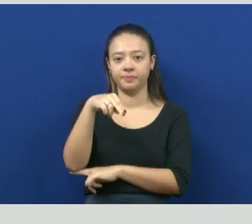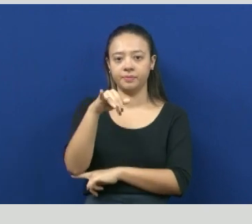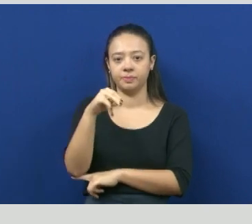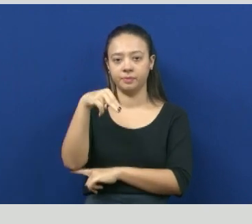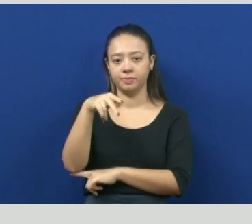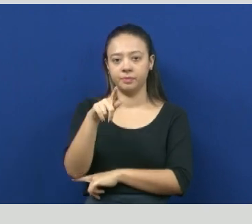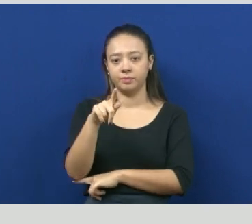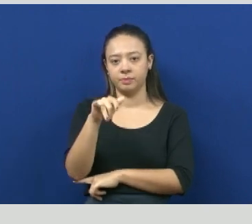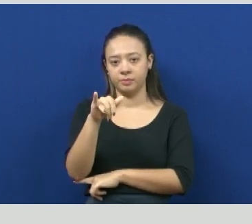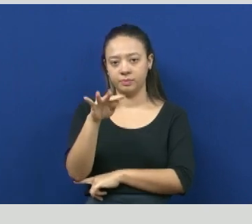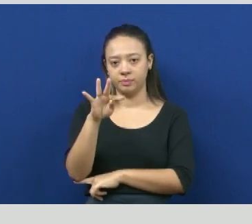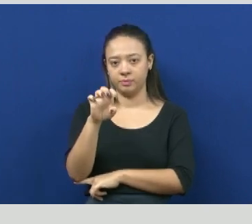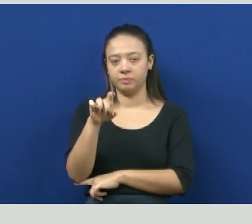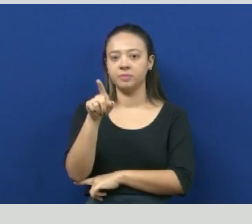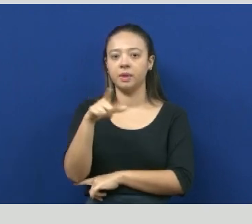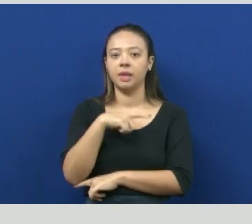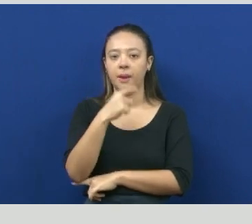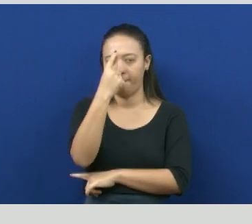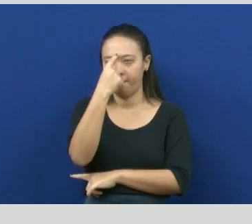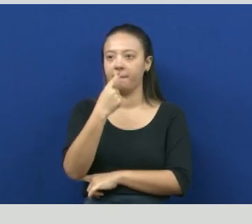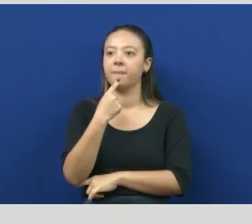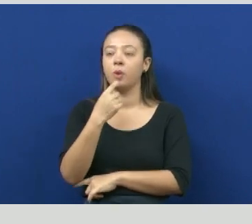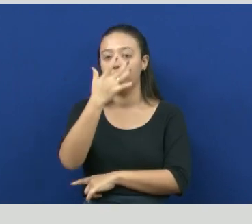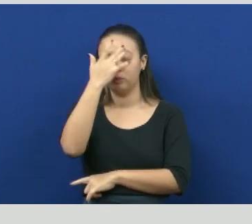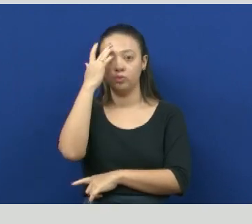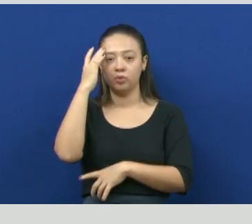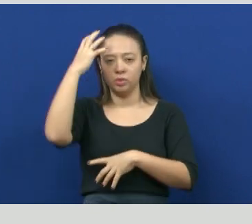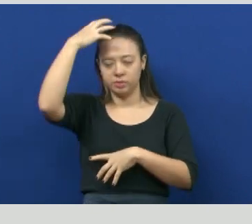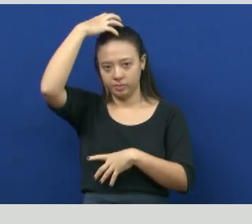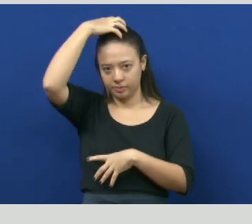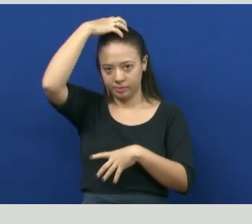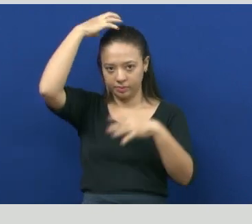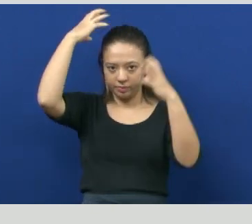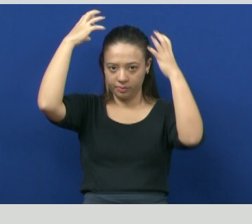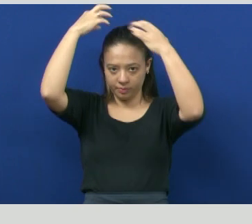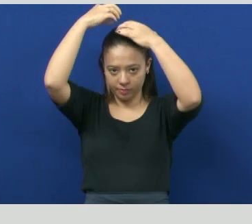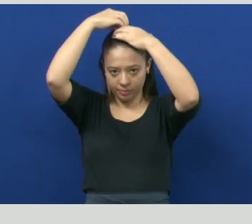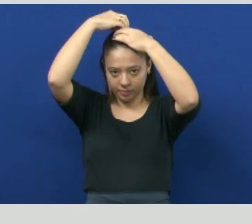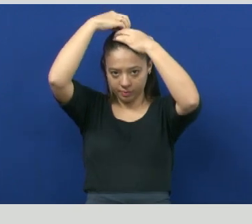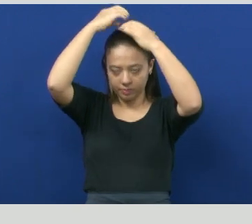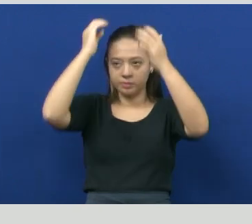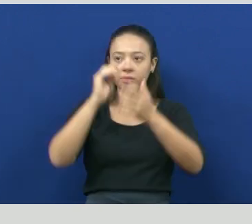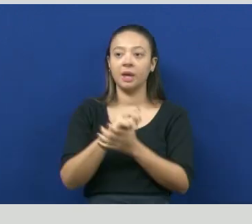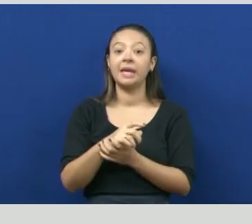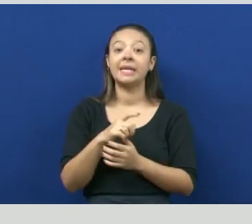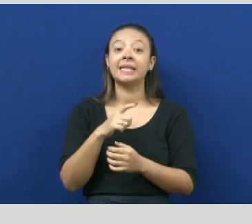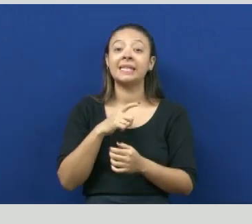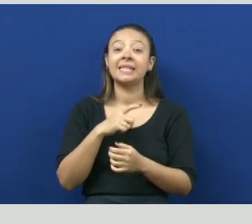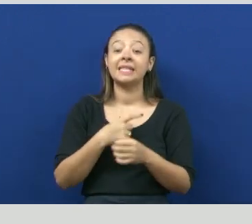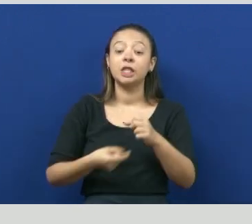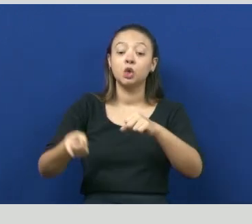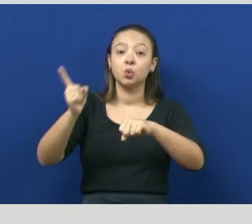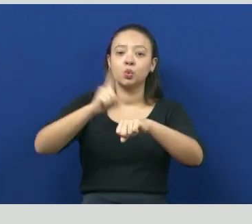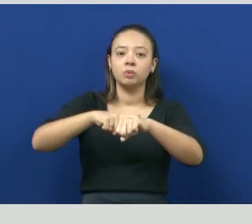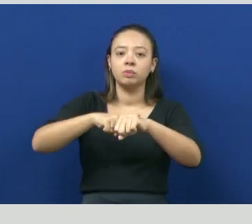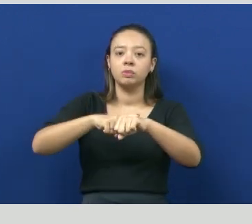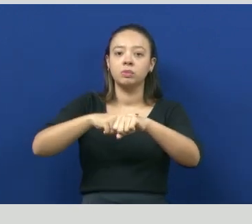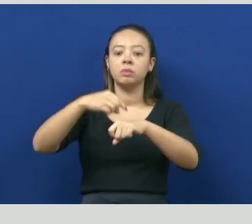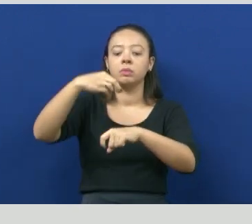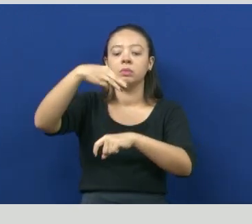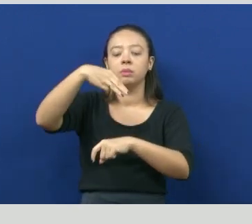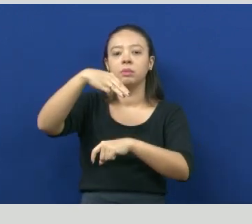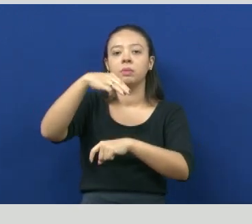cérebro que está infectado por meningococos e